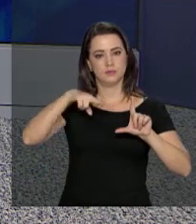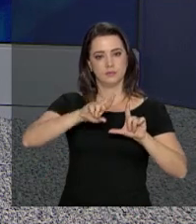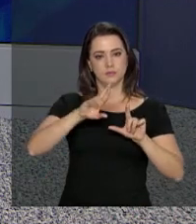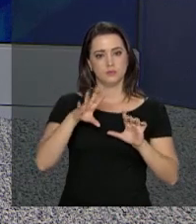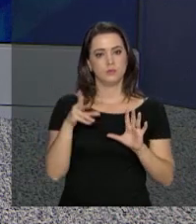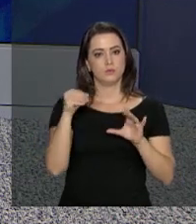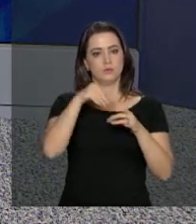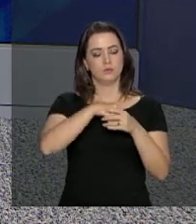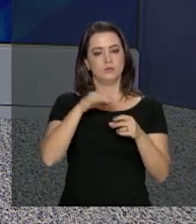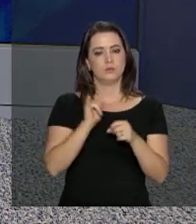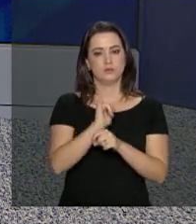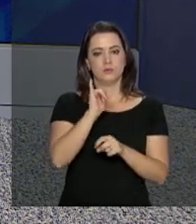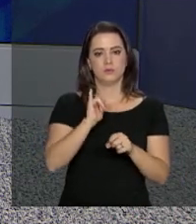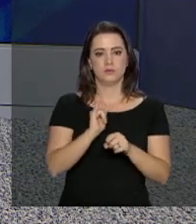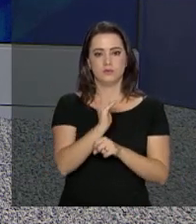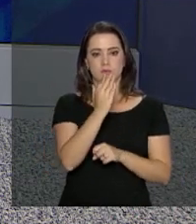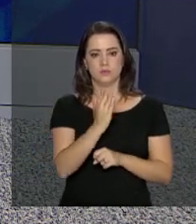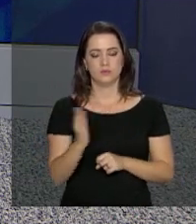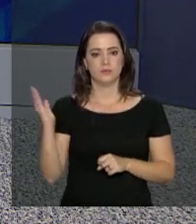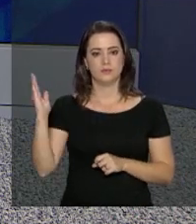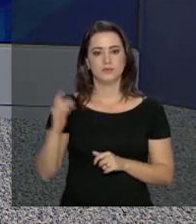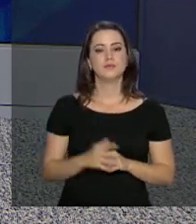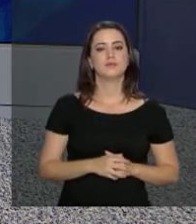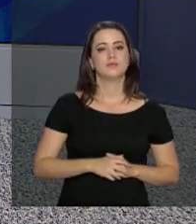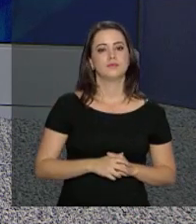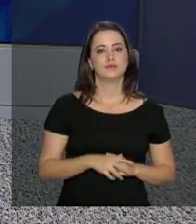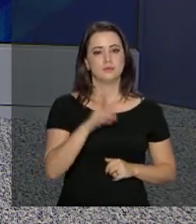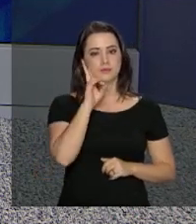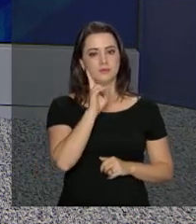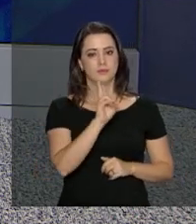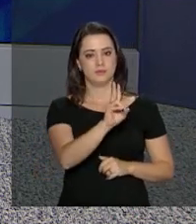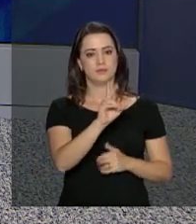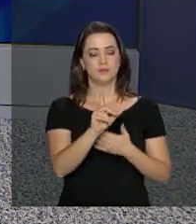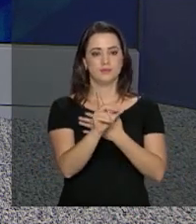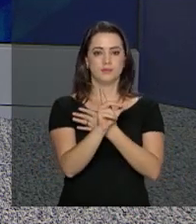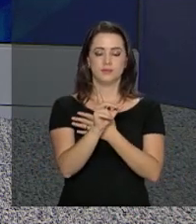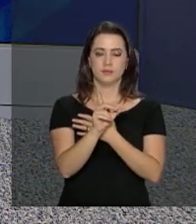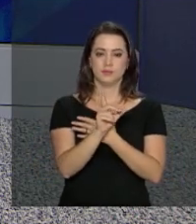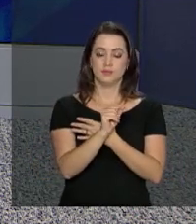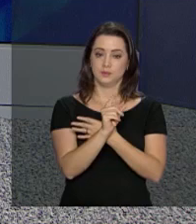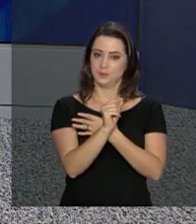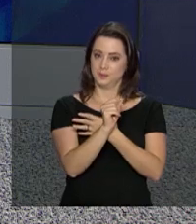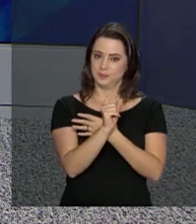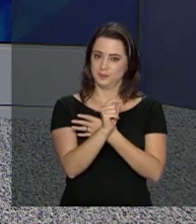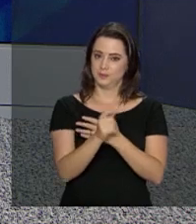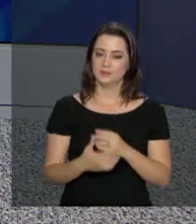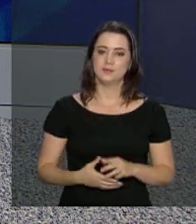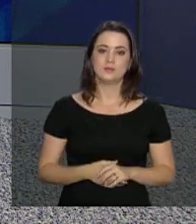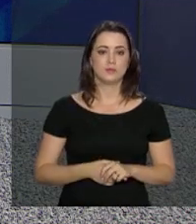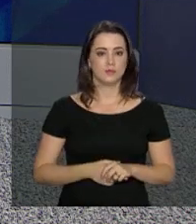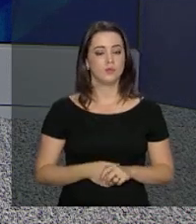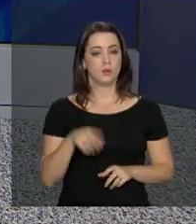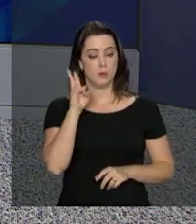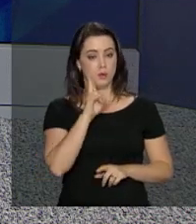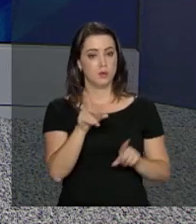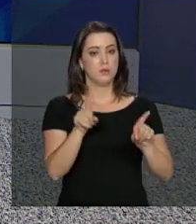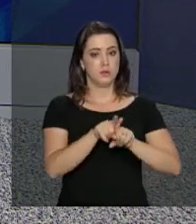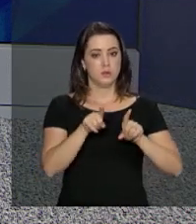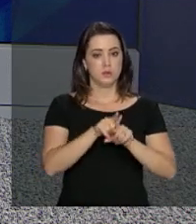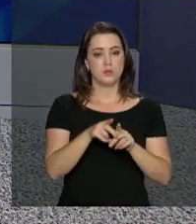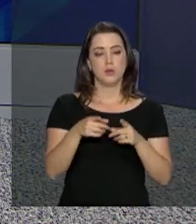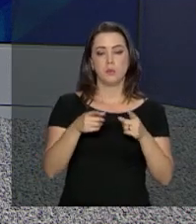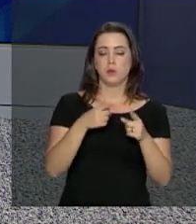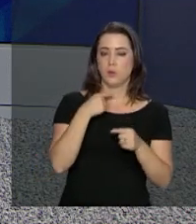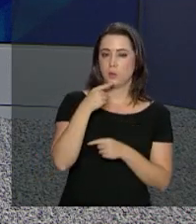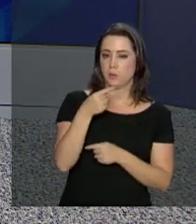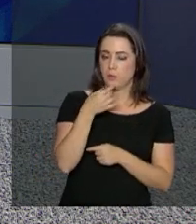da NBR. E todas as reportagens estão em nosso canal no YouTube. Acesse também o nosso perfil no Twitter e você pode ainda mandar